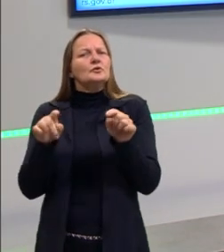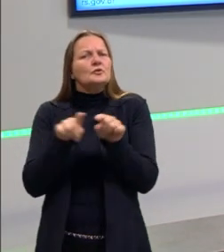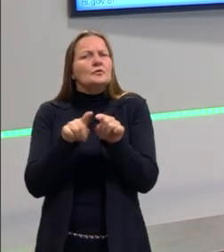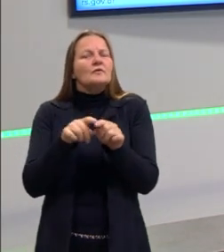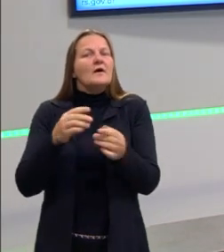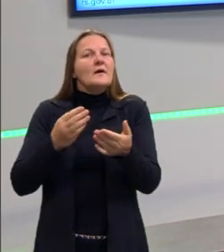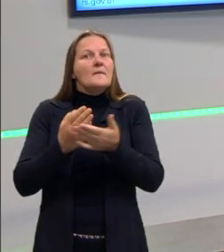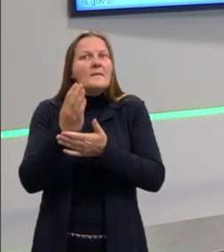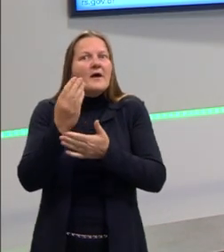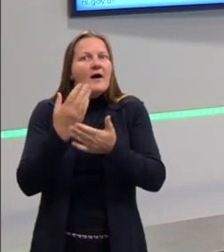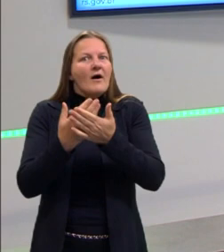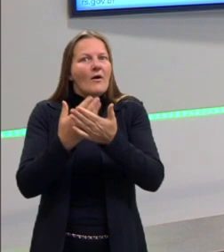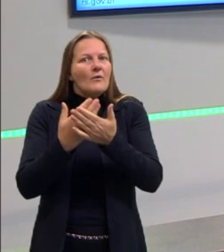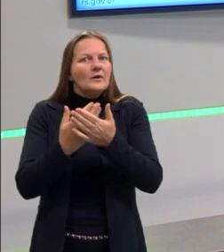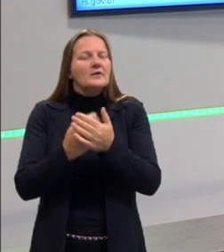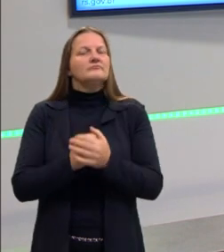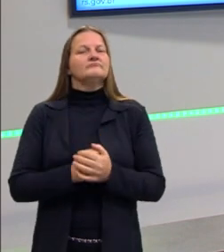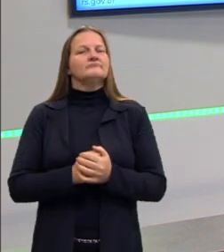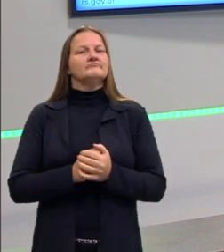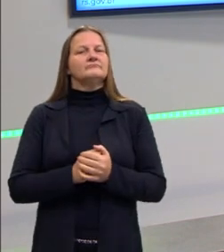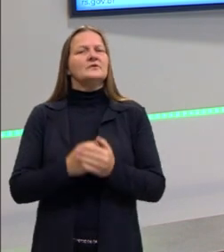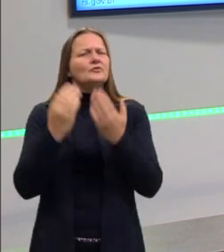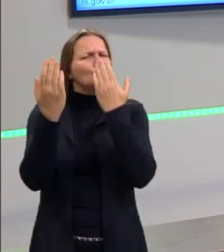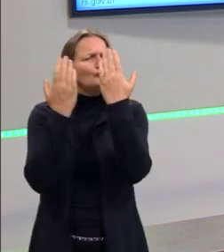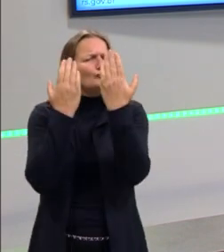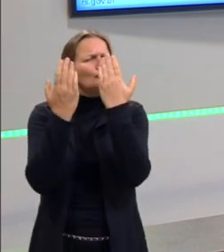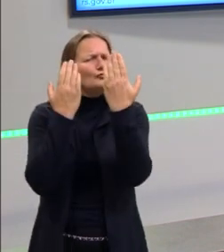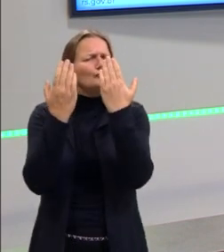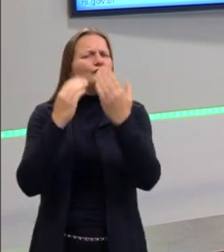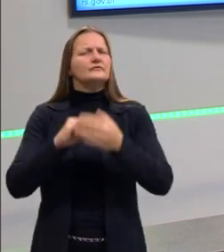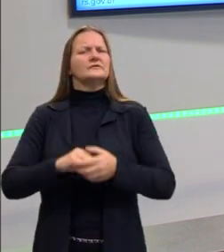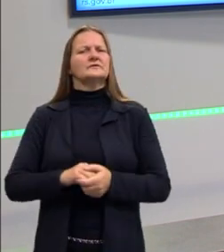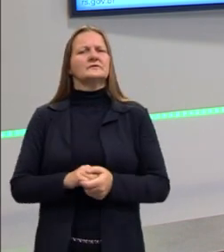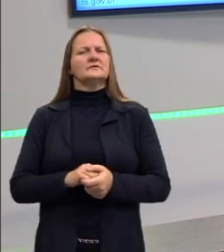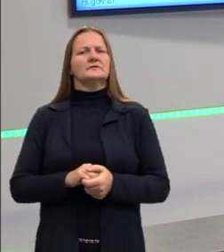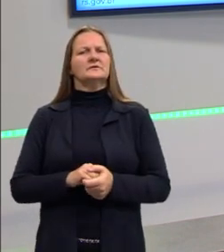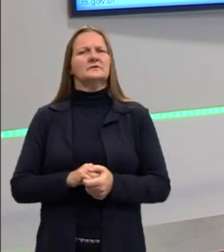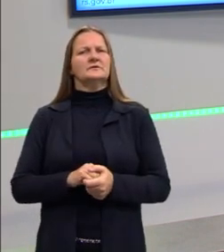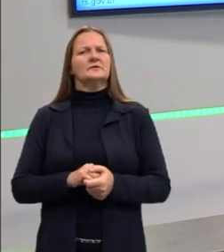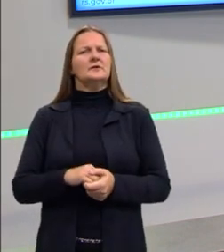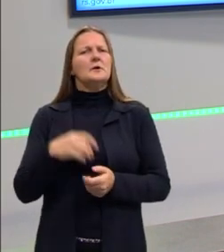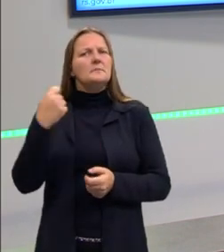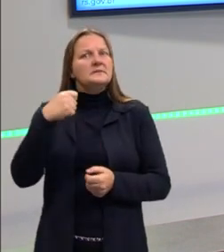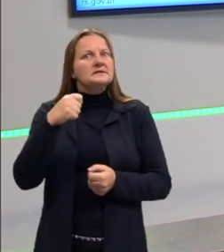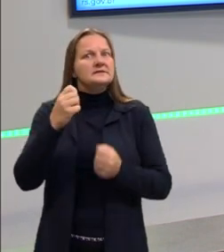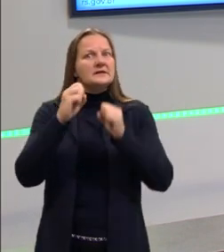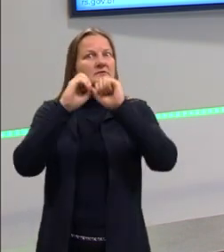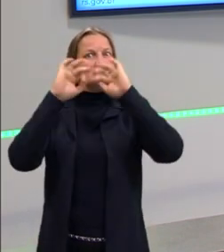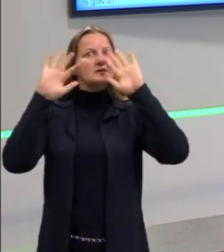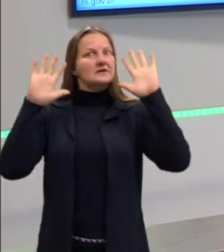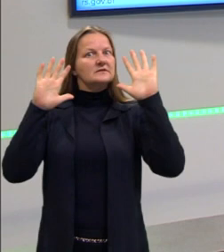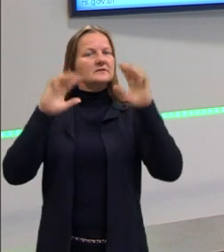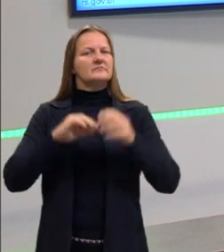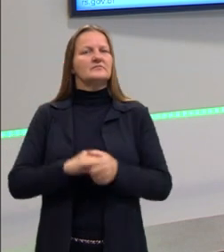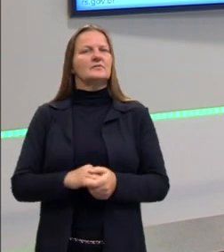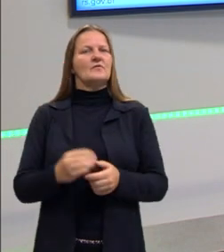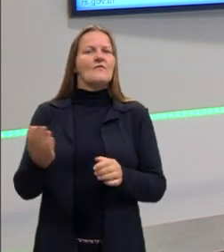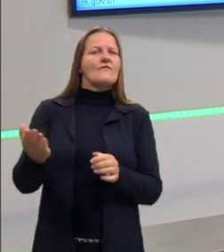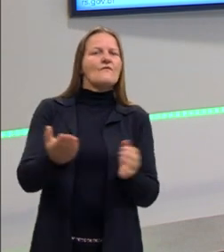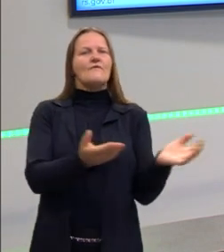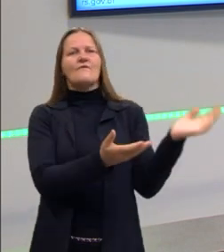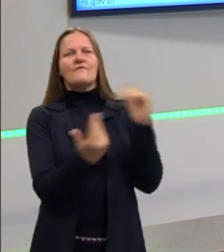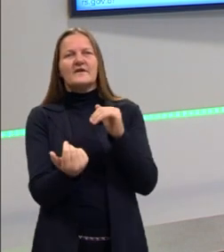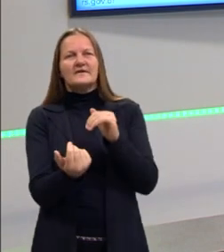vai para a aula com dúvida, certo? Então tu tem que tirar essas dúvidas, tá? Vamos lá, então,